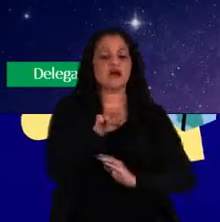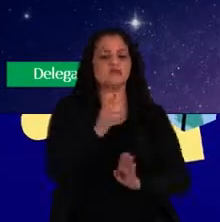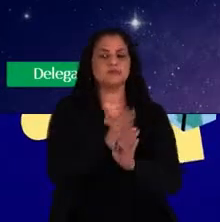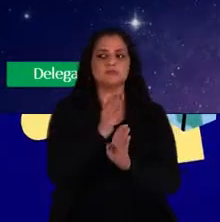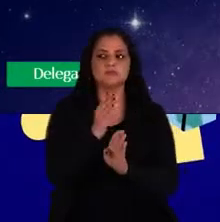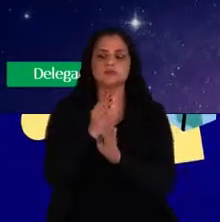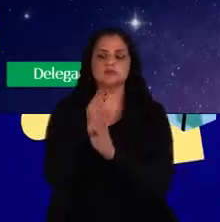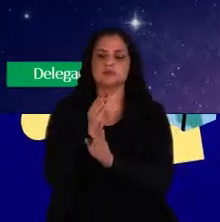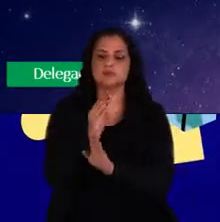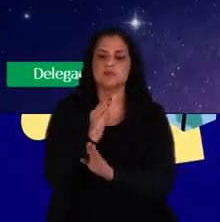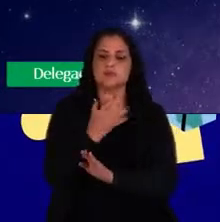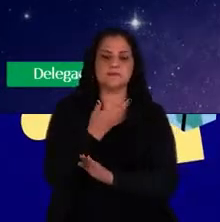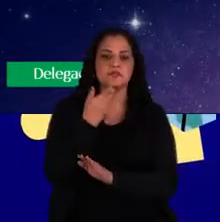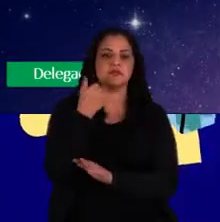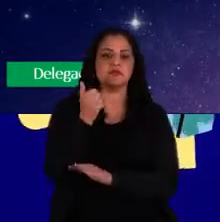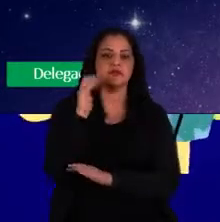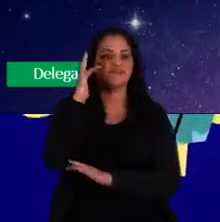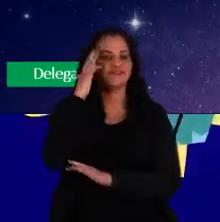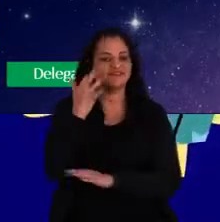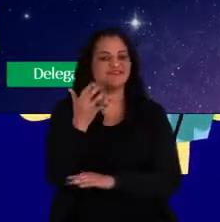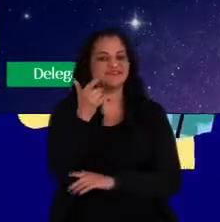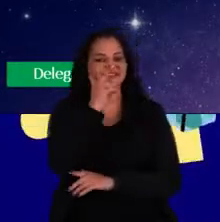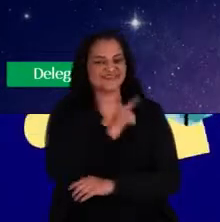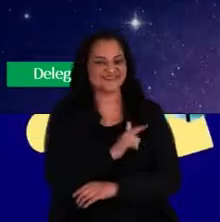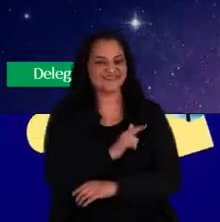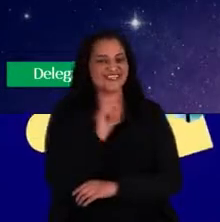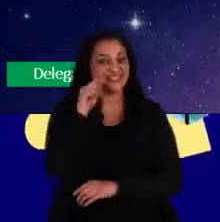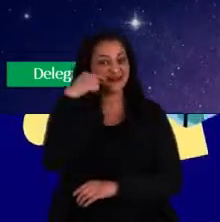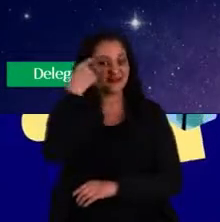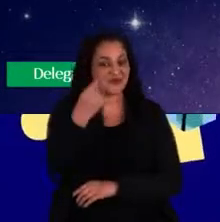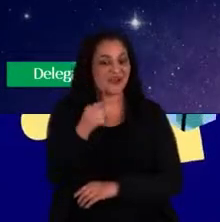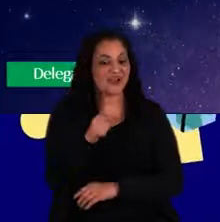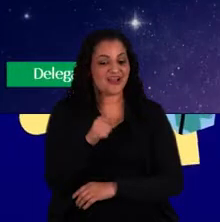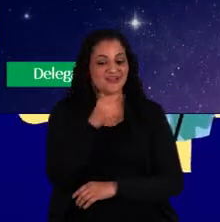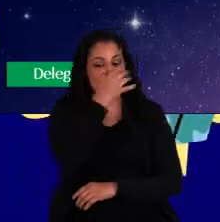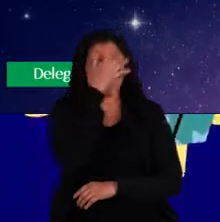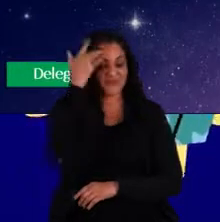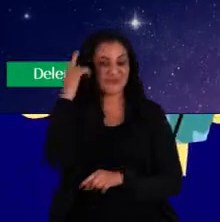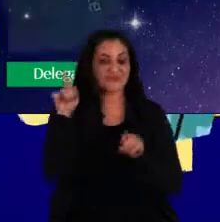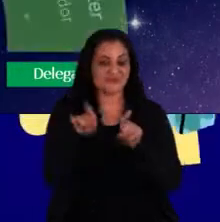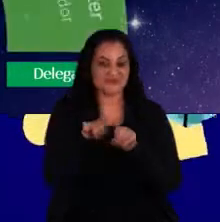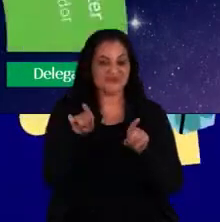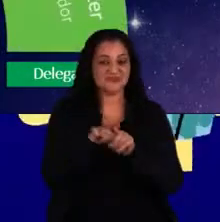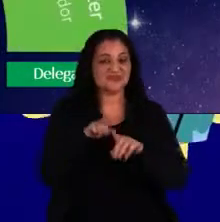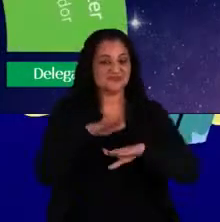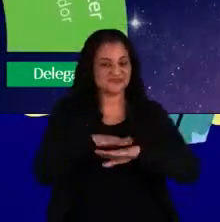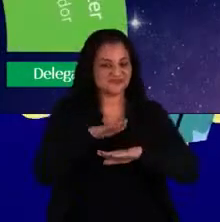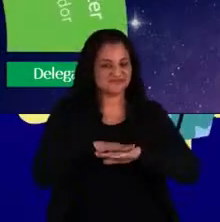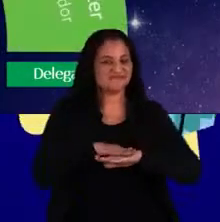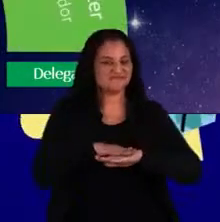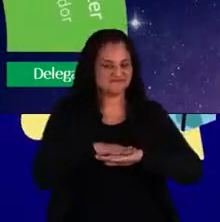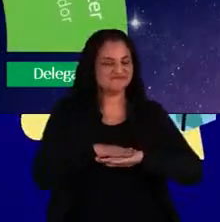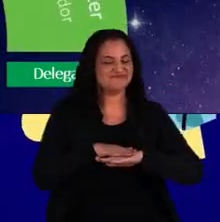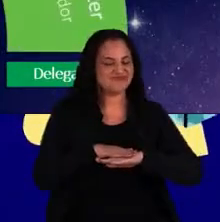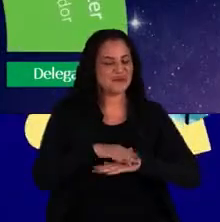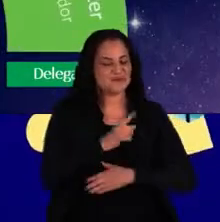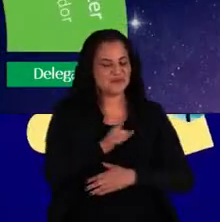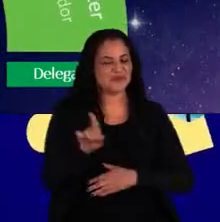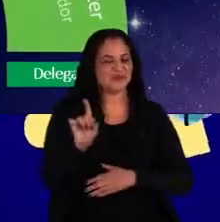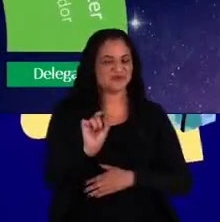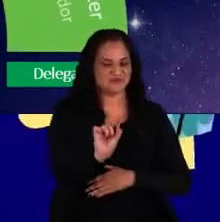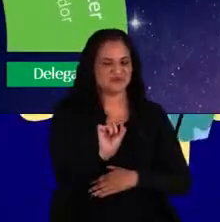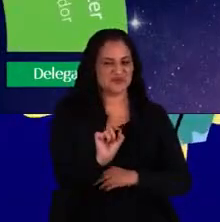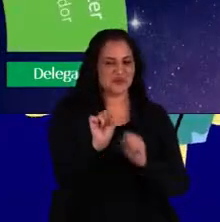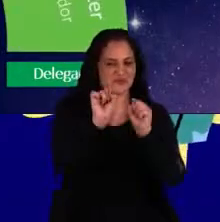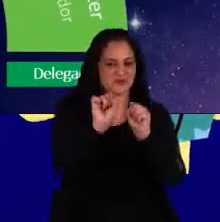identifique as melhores soluções. E a partir disso, essa pessoa também entre na execução. Até que, por